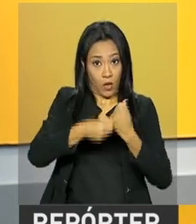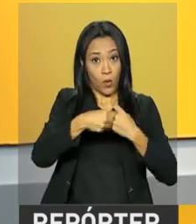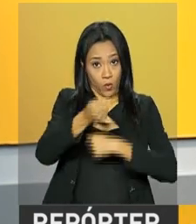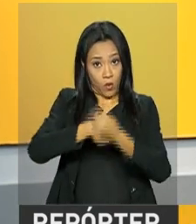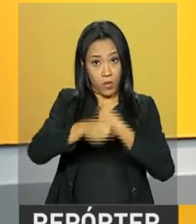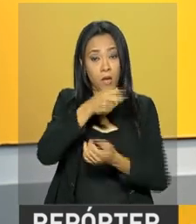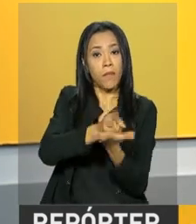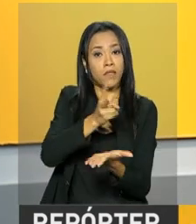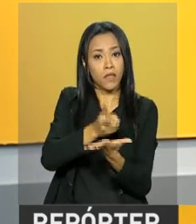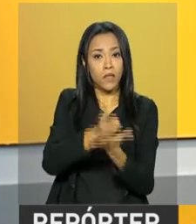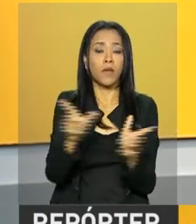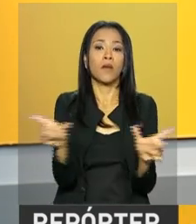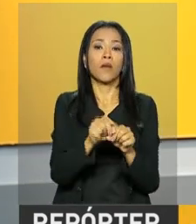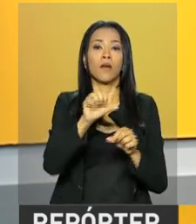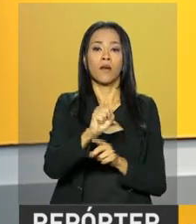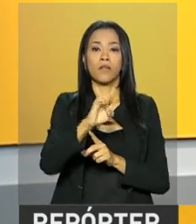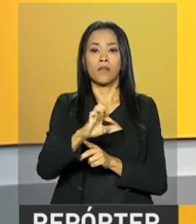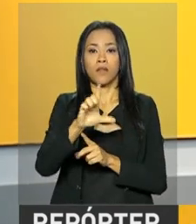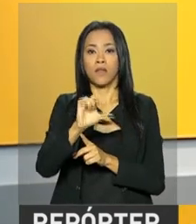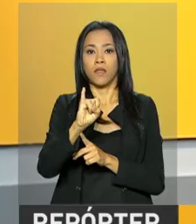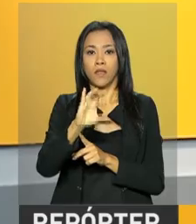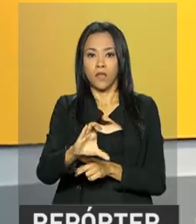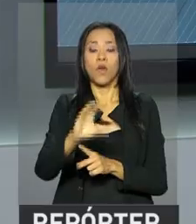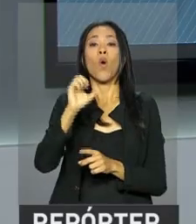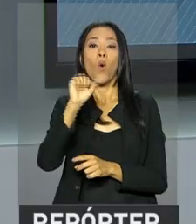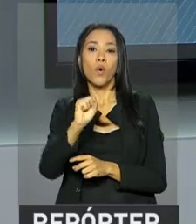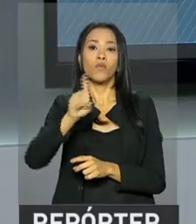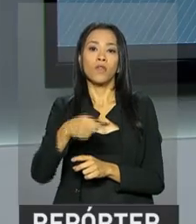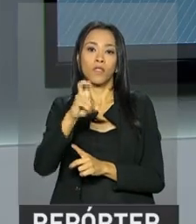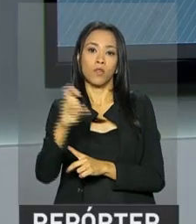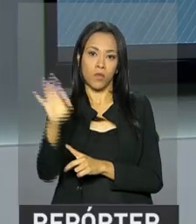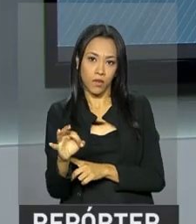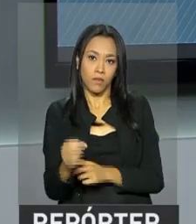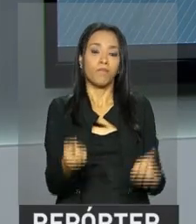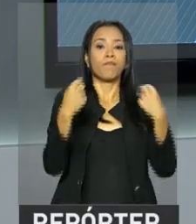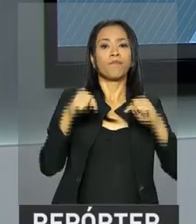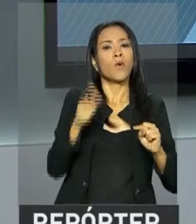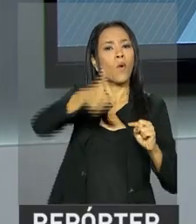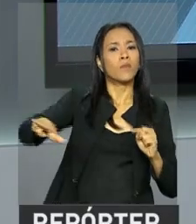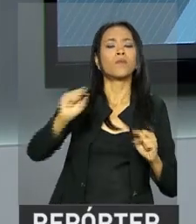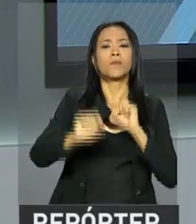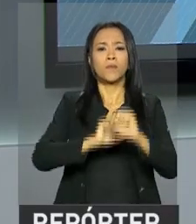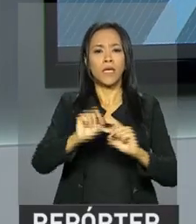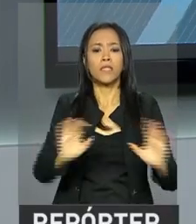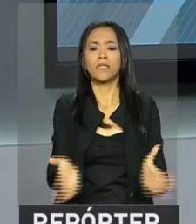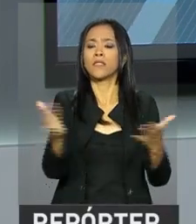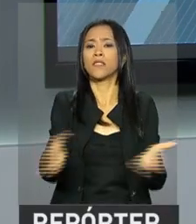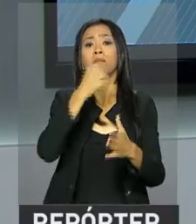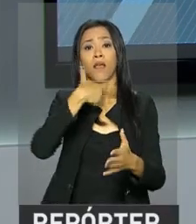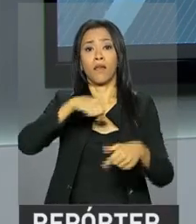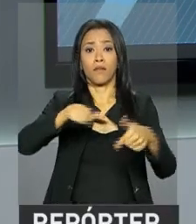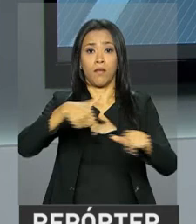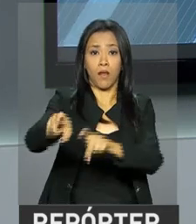a Selic mantida em 8,5%. E a gente vai falar agora de incentivo ao pequeno produtor